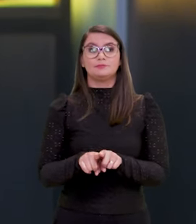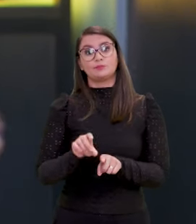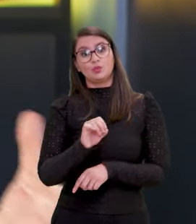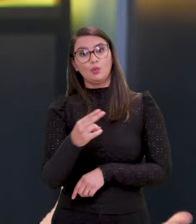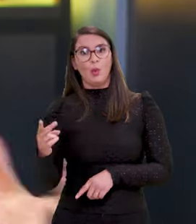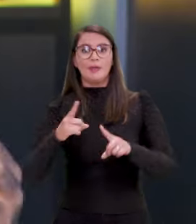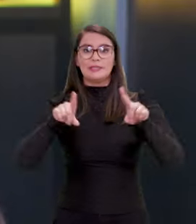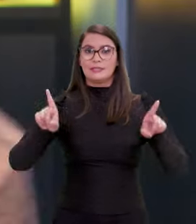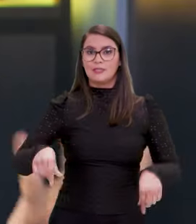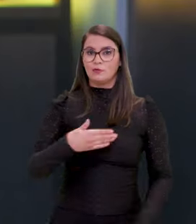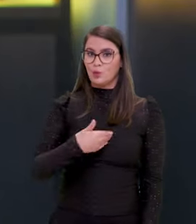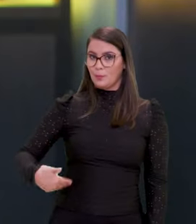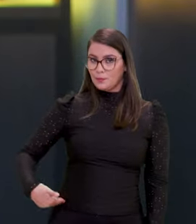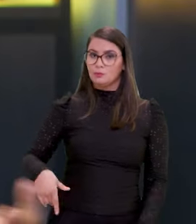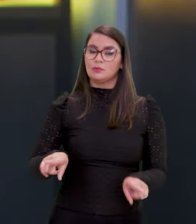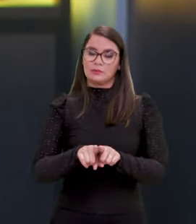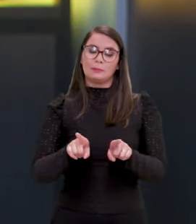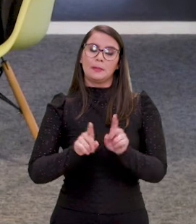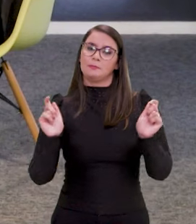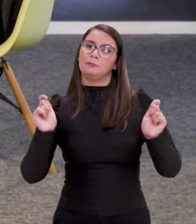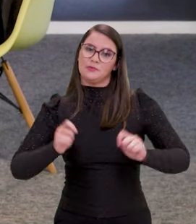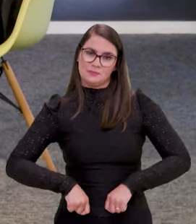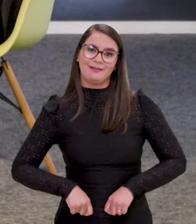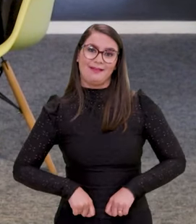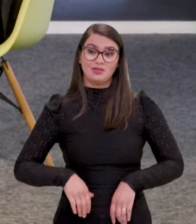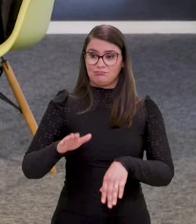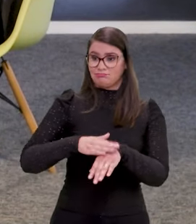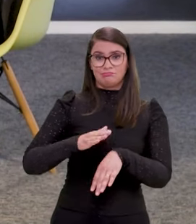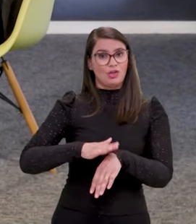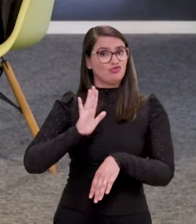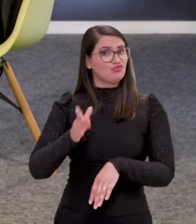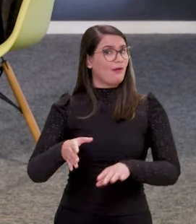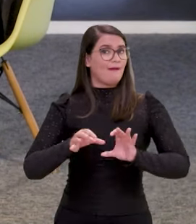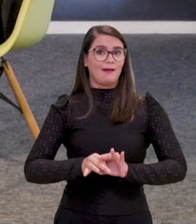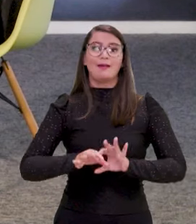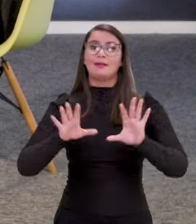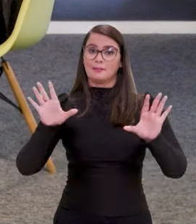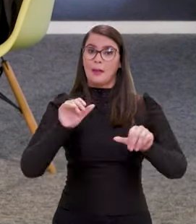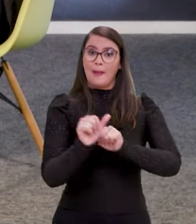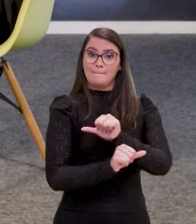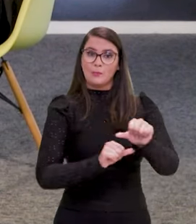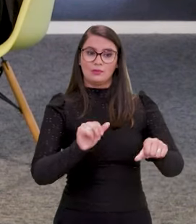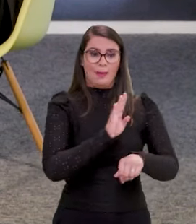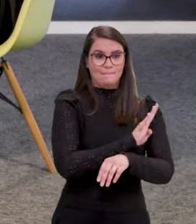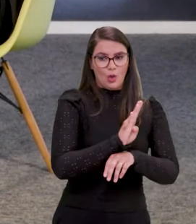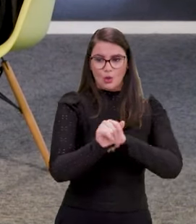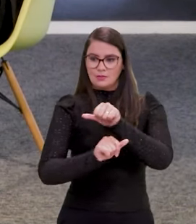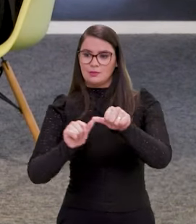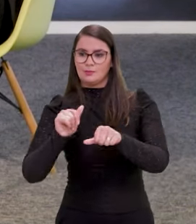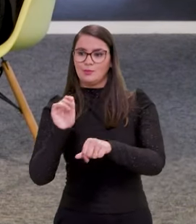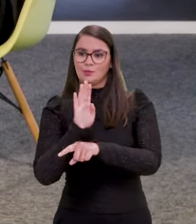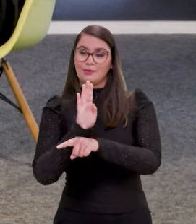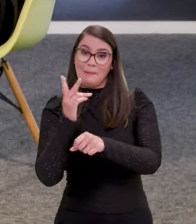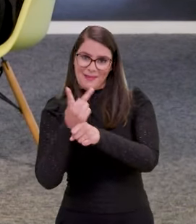ou o servidor público que também já tem essa possibilidade. Então, isso, por si só, já o habilita... A ser prata. A ser prata. E